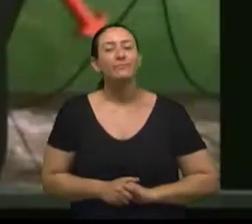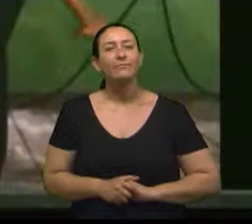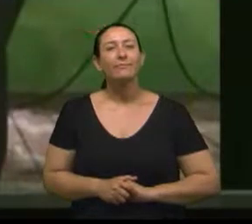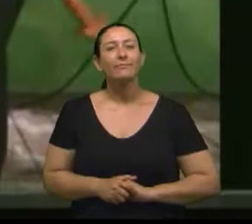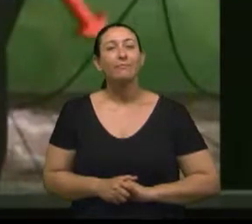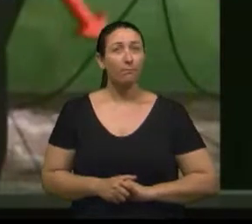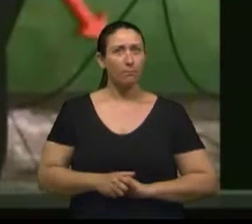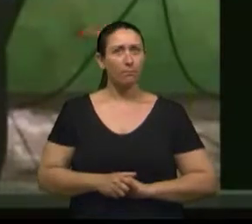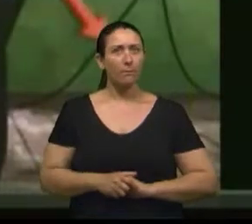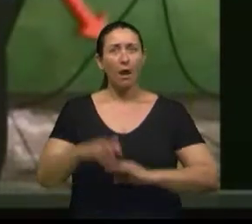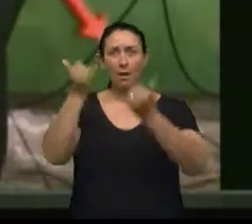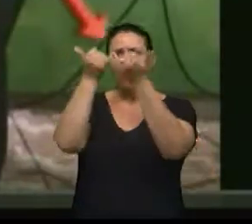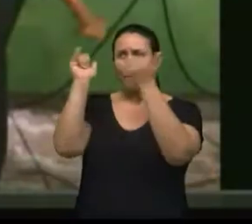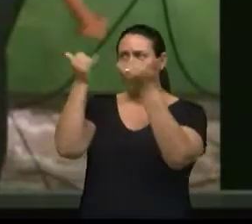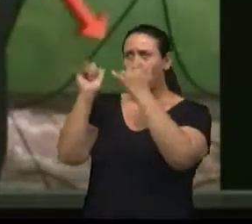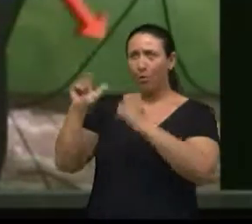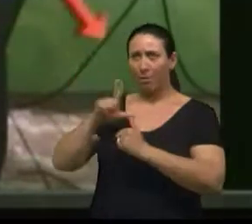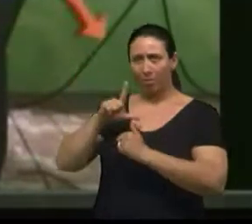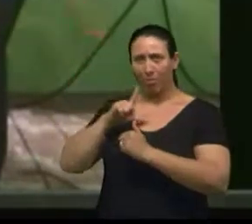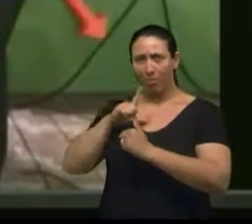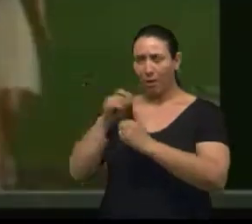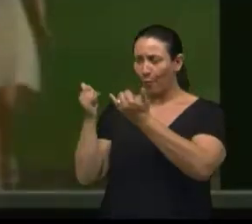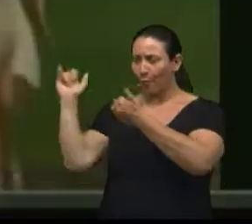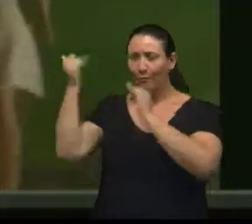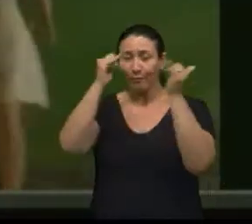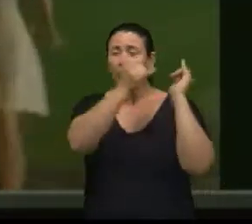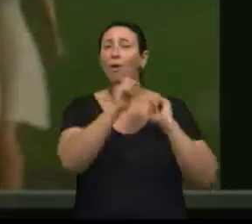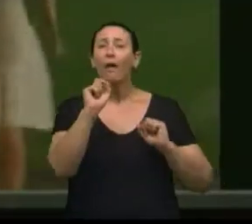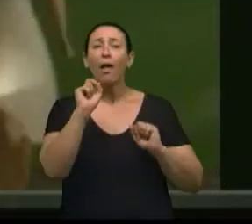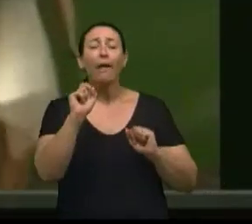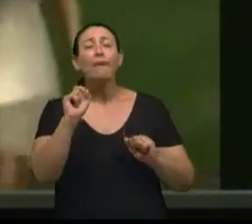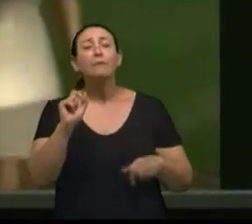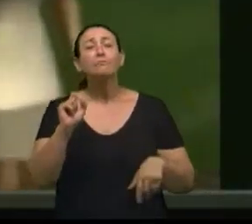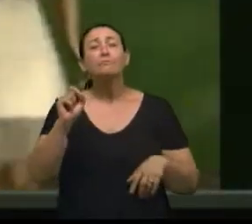Fios expostos são sempre um risco para os idosos.